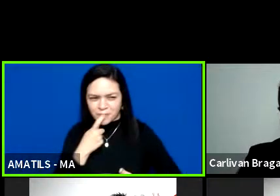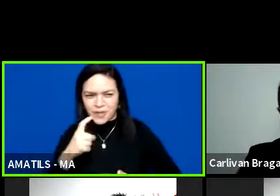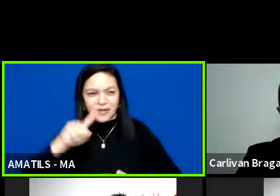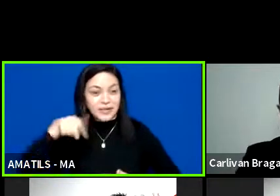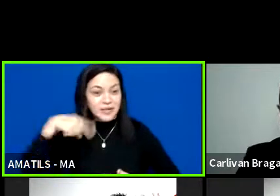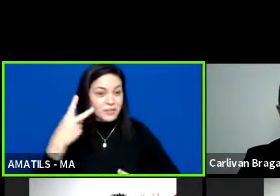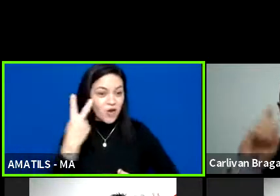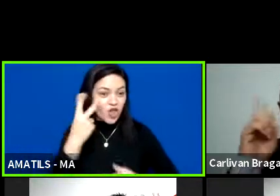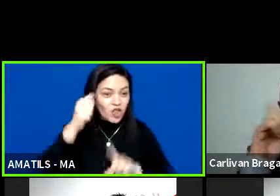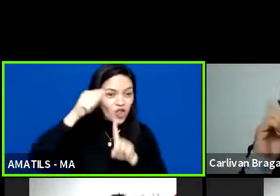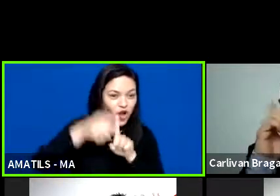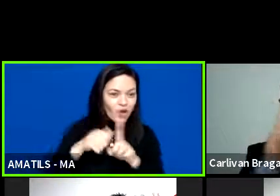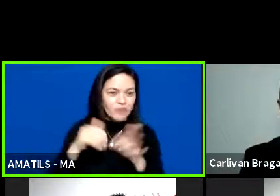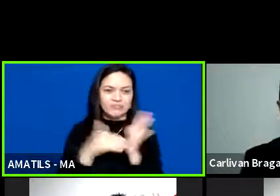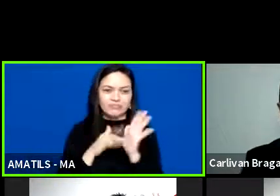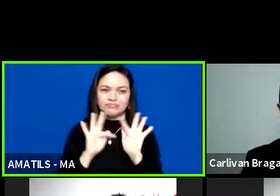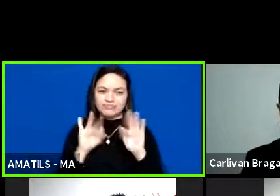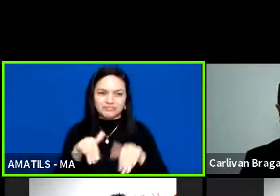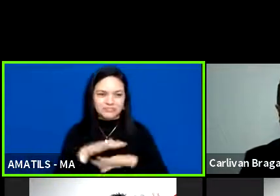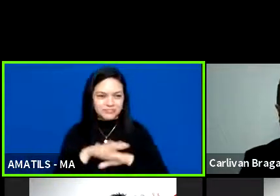a dois meses, tá bom?